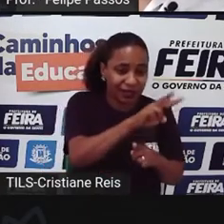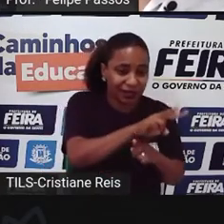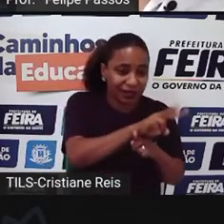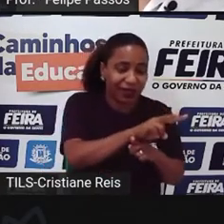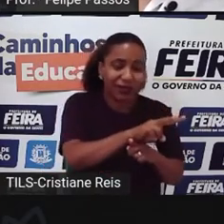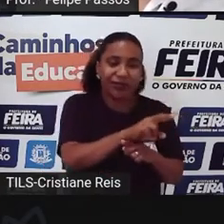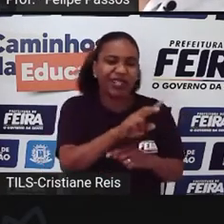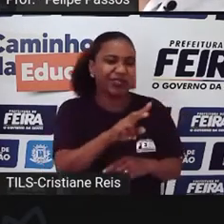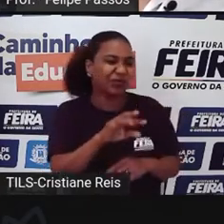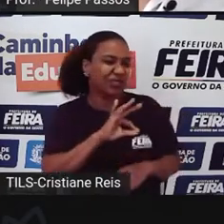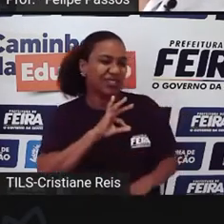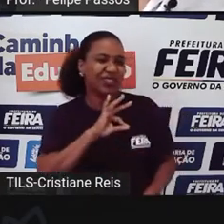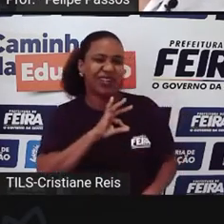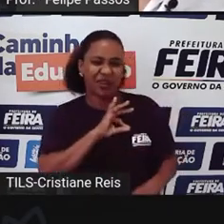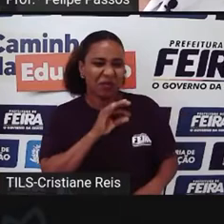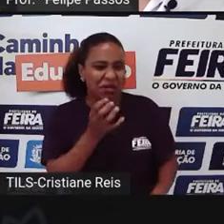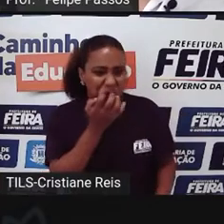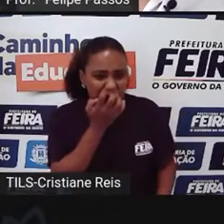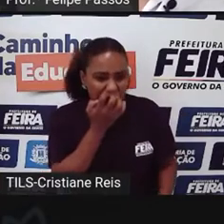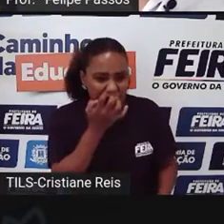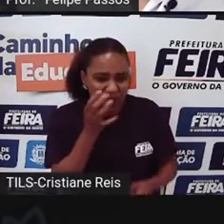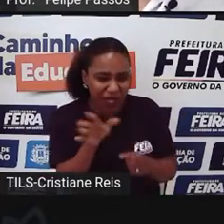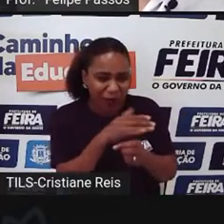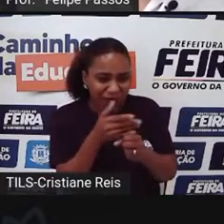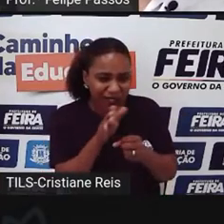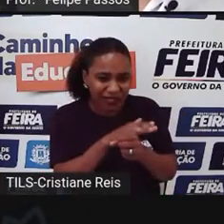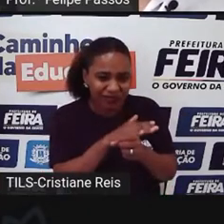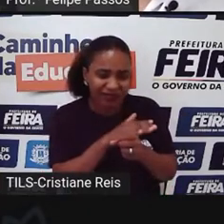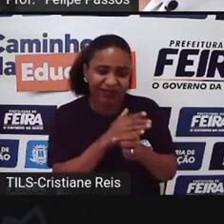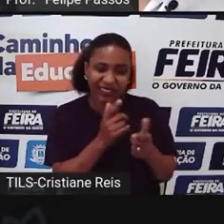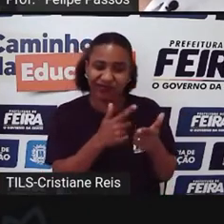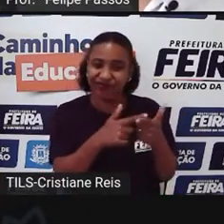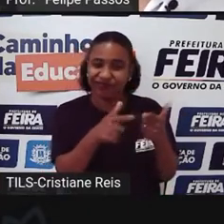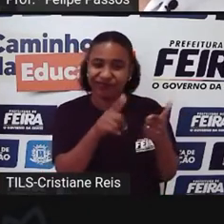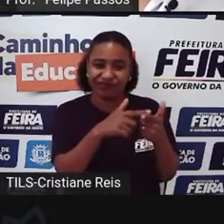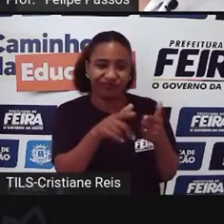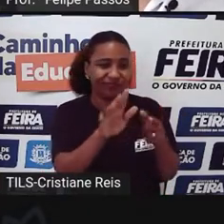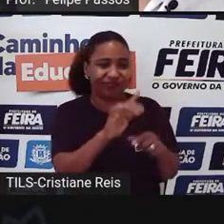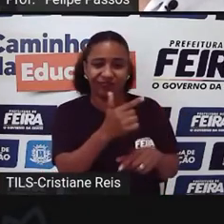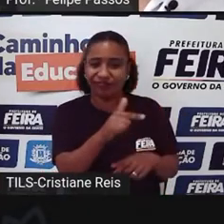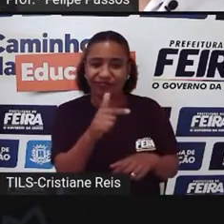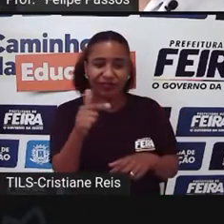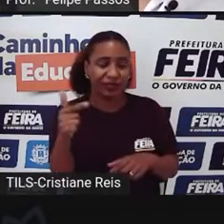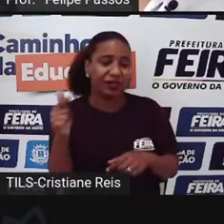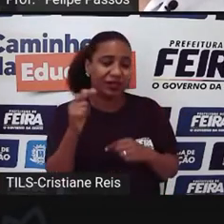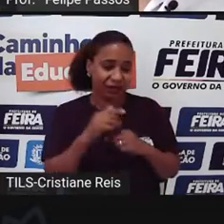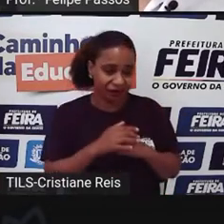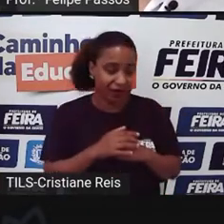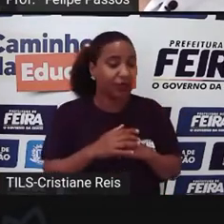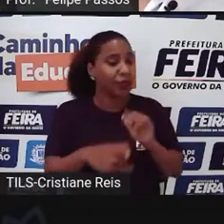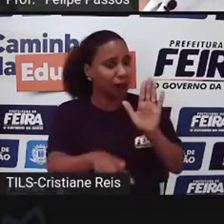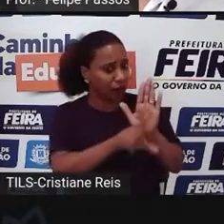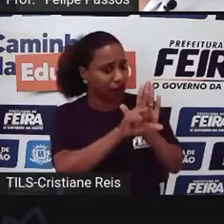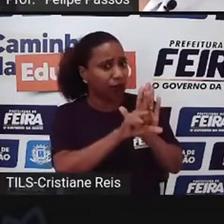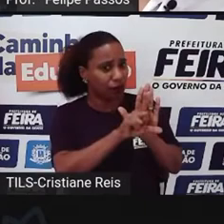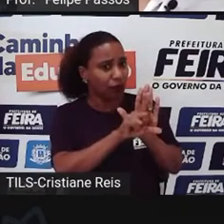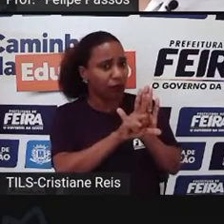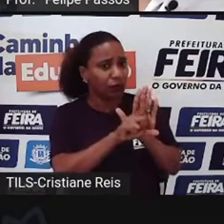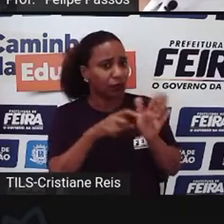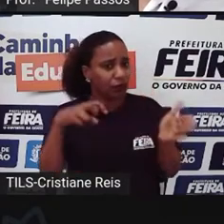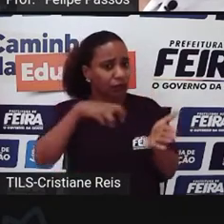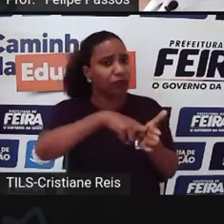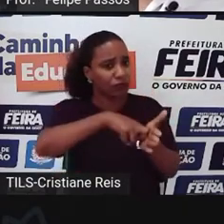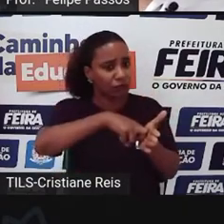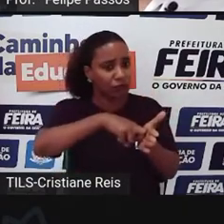tem nem Que ter questionamento É lei E tem uma punição Tem uma multa E ela tem que ser aplicada